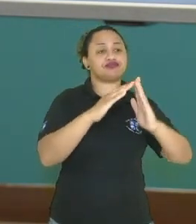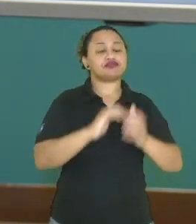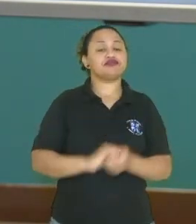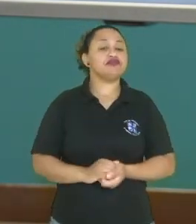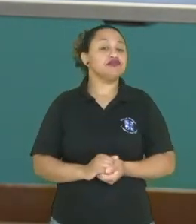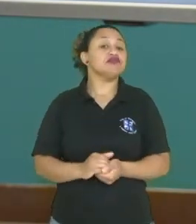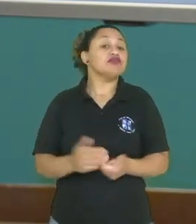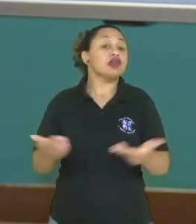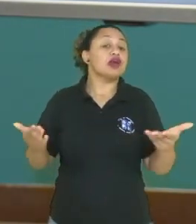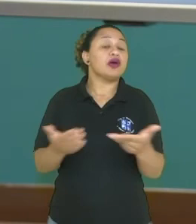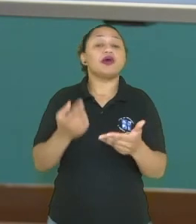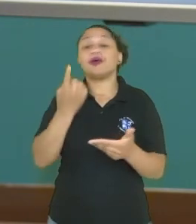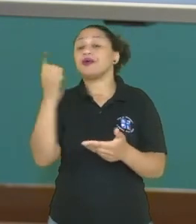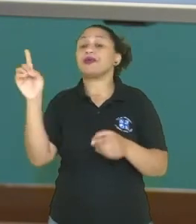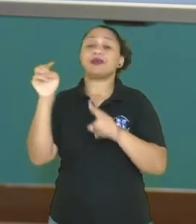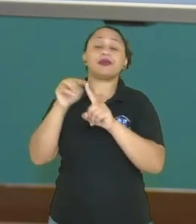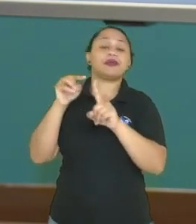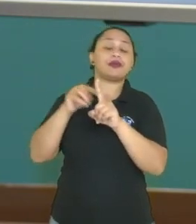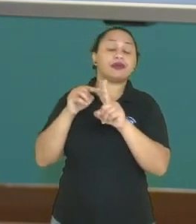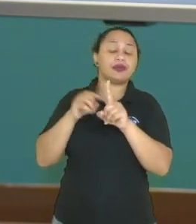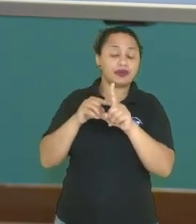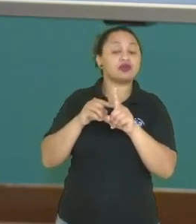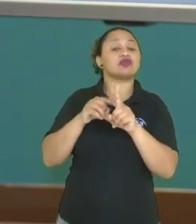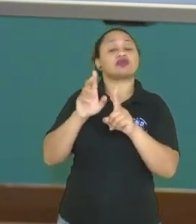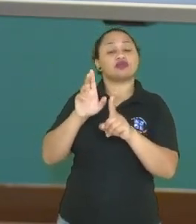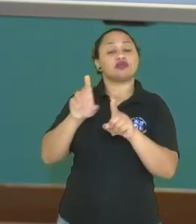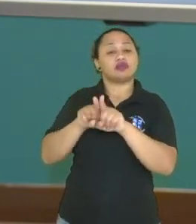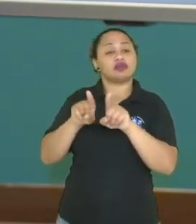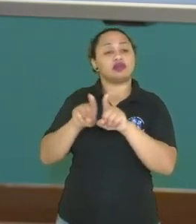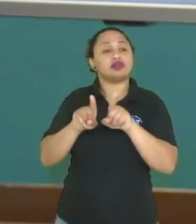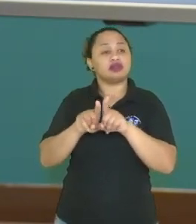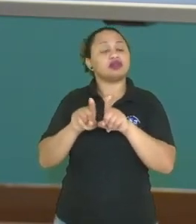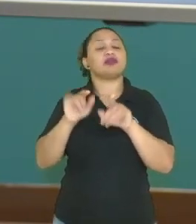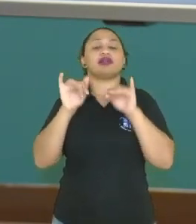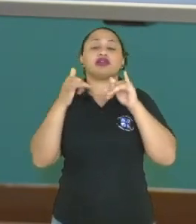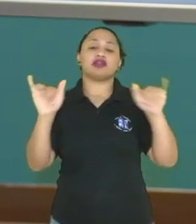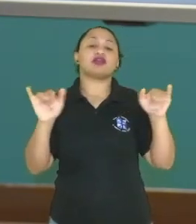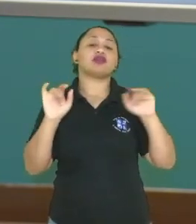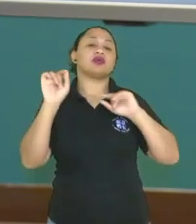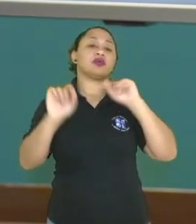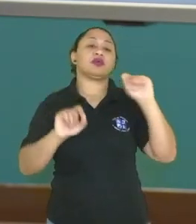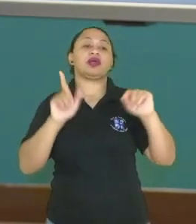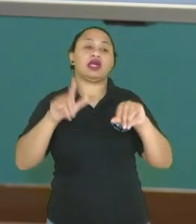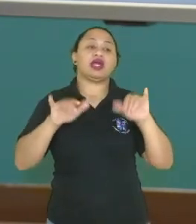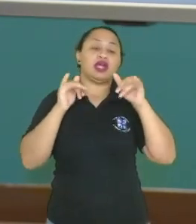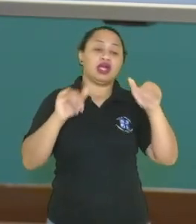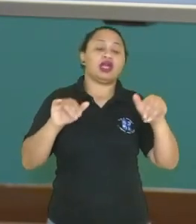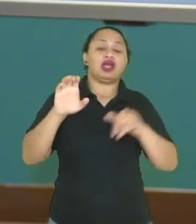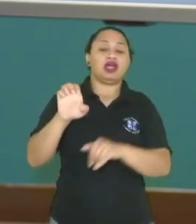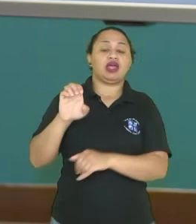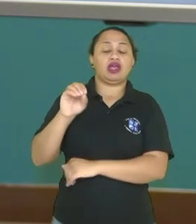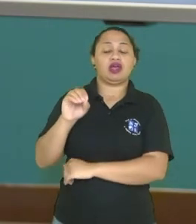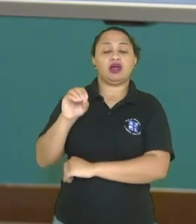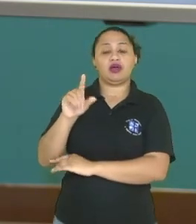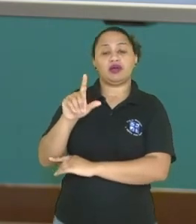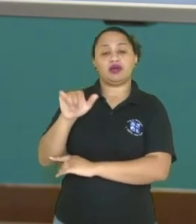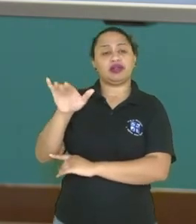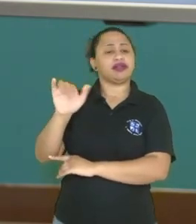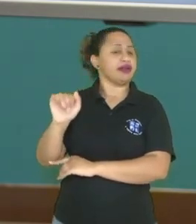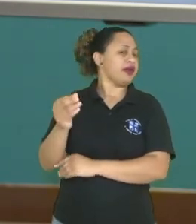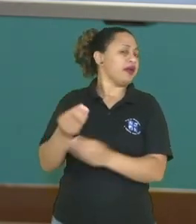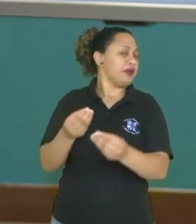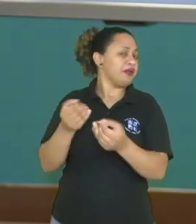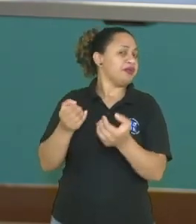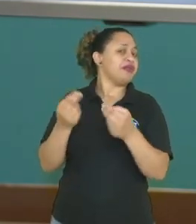Agora nós vamos falar de um outro tipo de usina, de outro tipo de energia, que é a energia eólica. Isso mesmo. Ela é